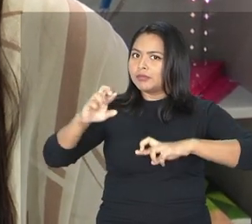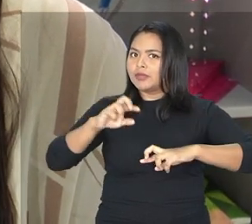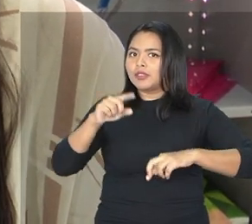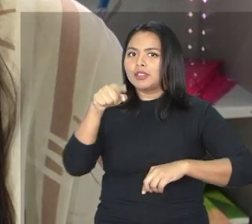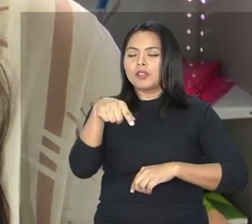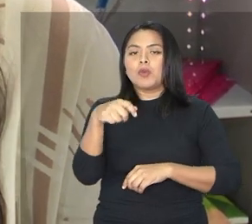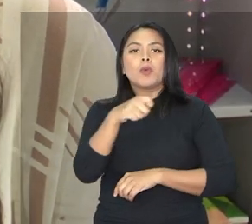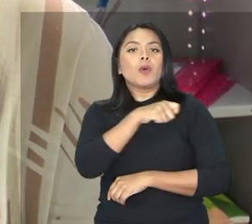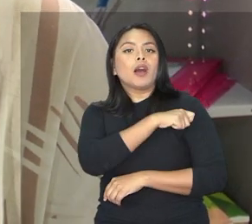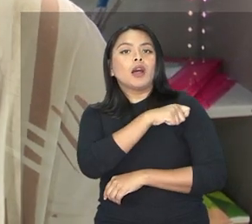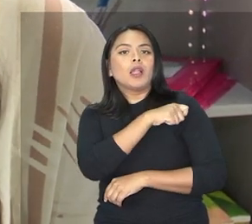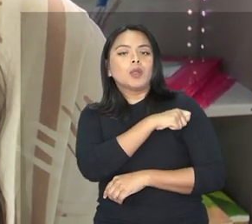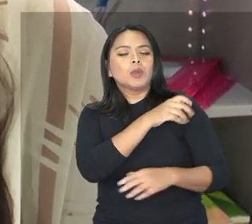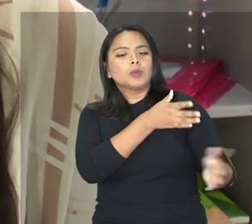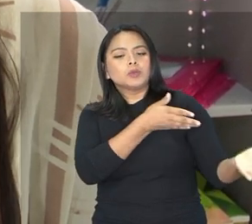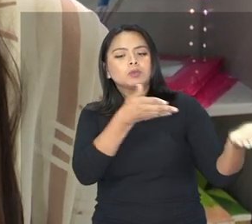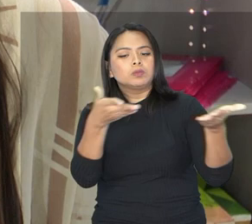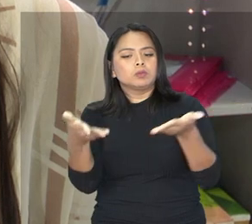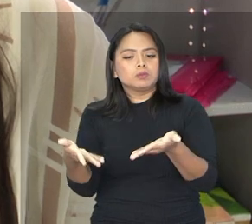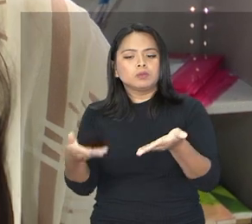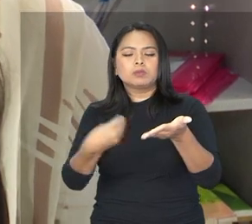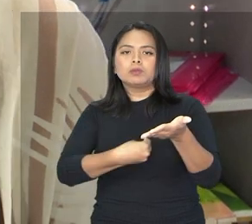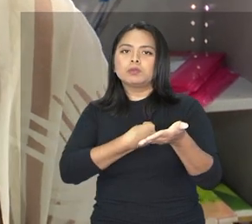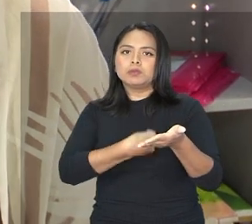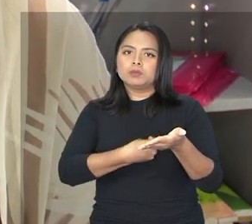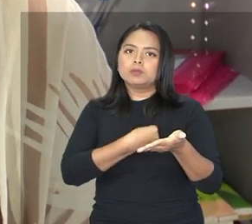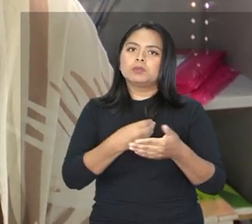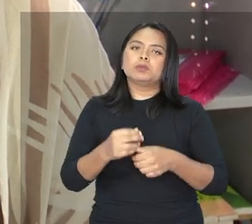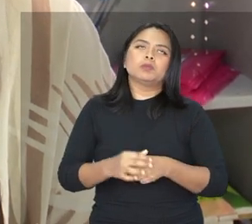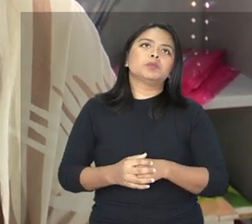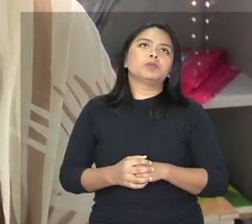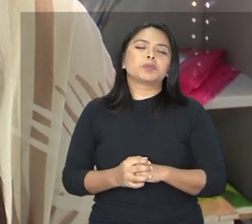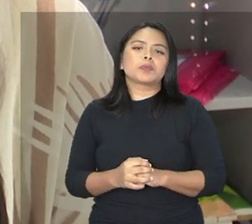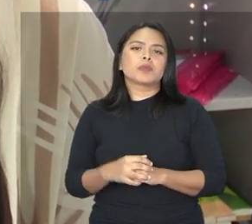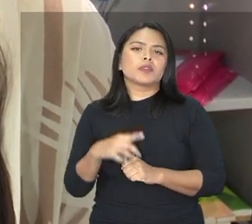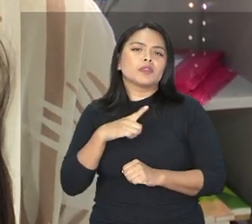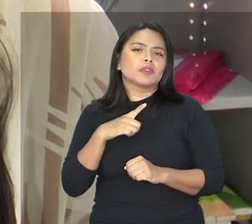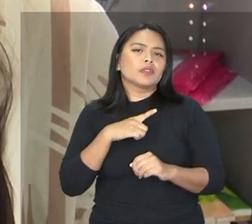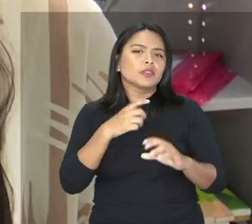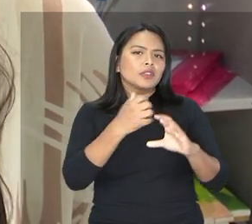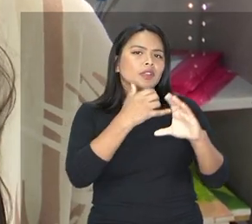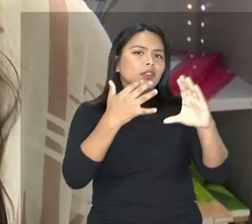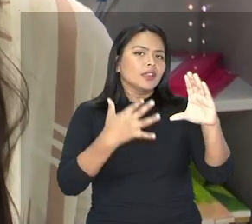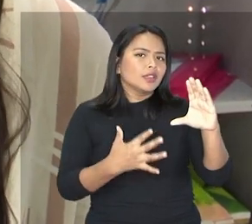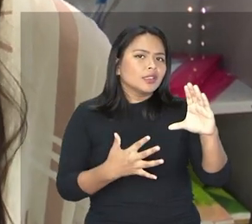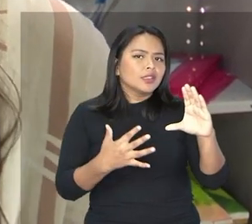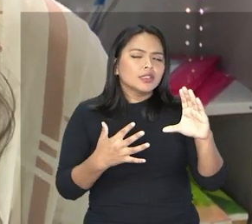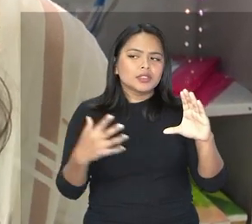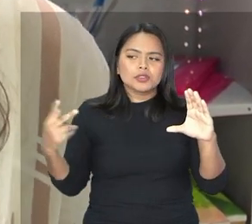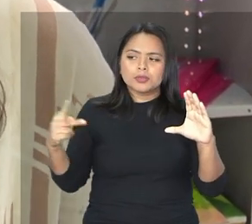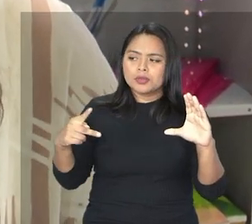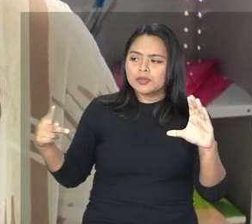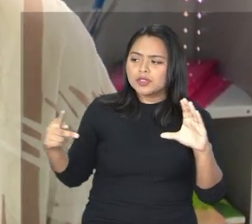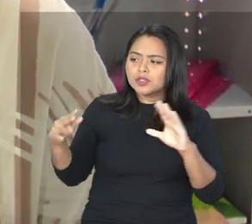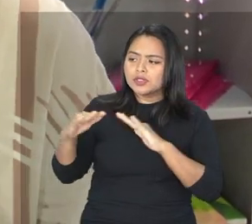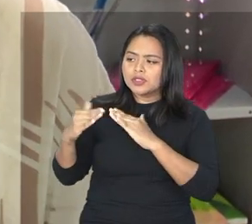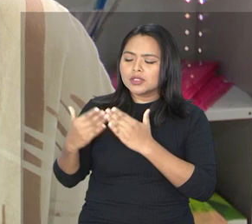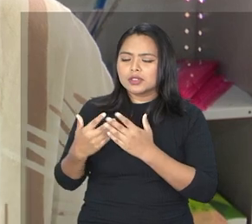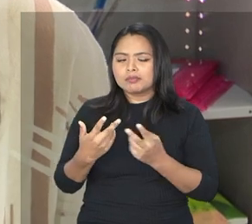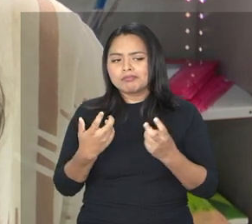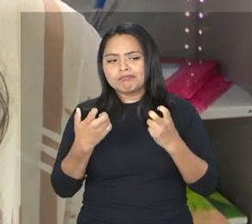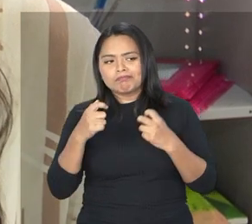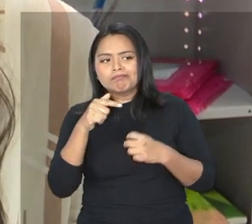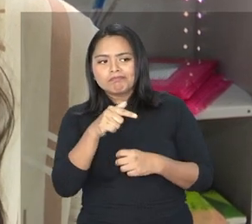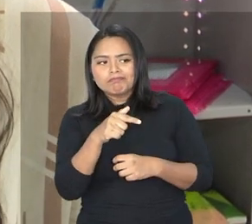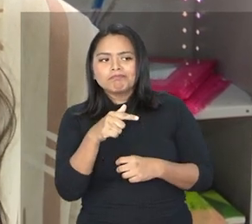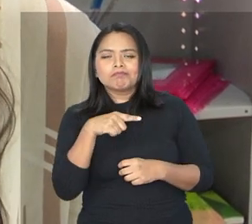processo em que o aluno chega até o CADAIS, né, com uma característica em que o professor observa